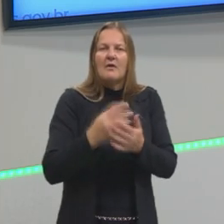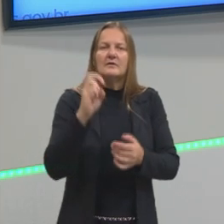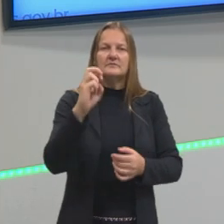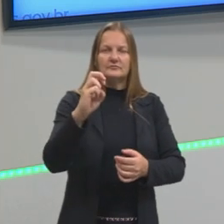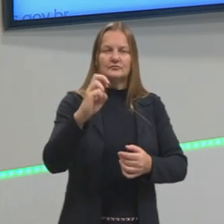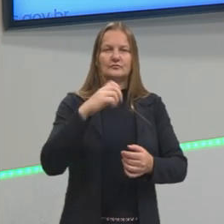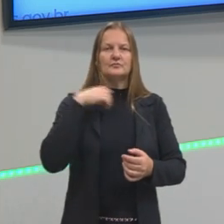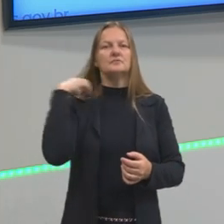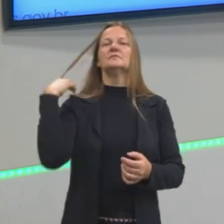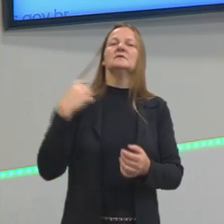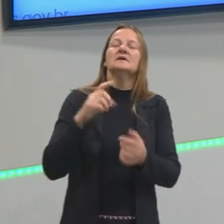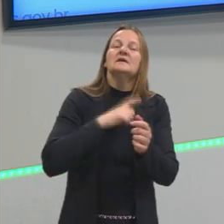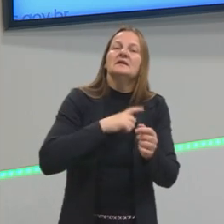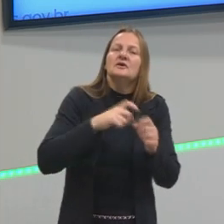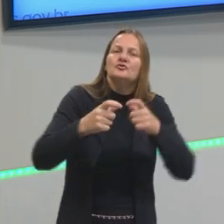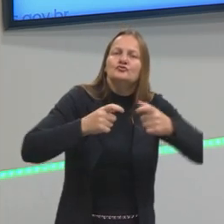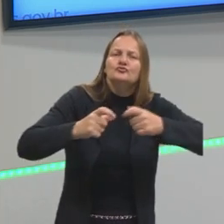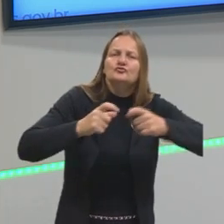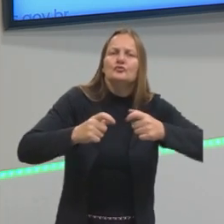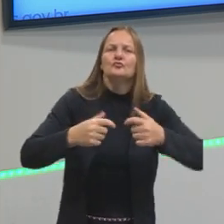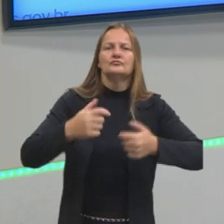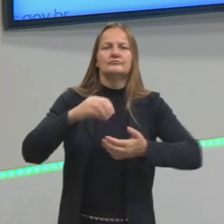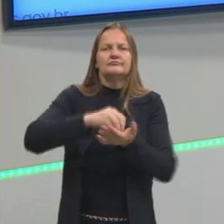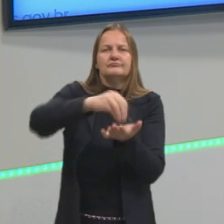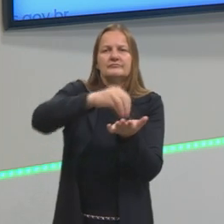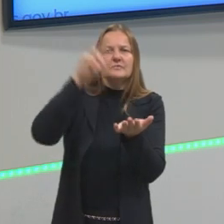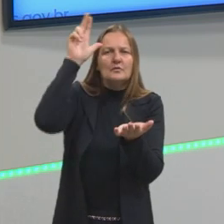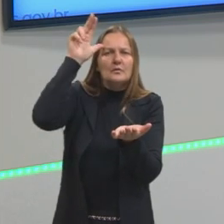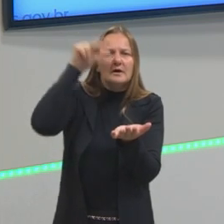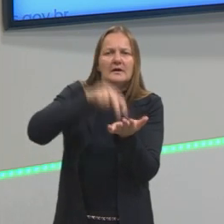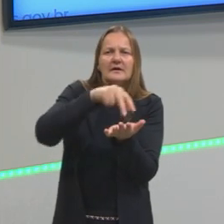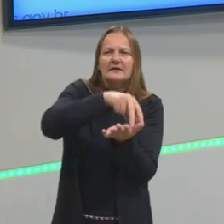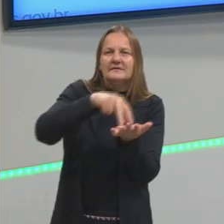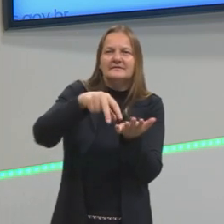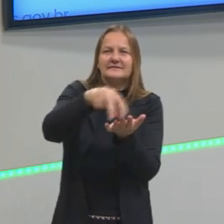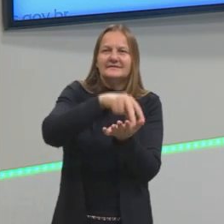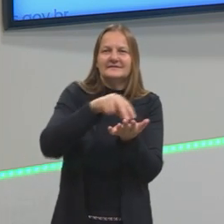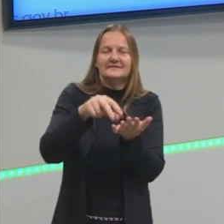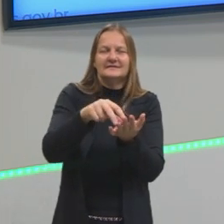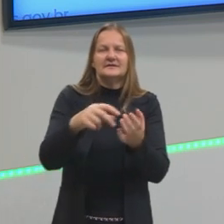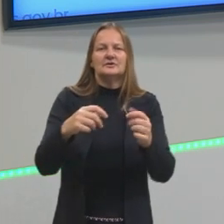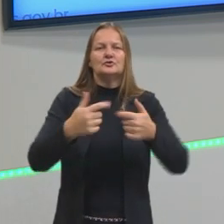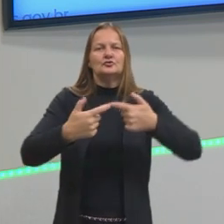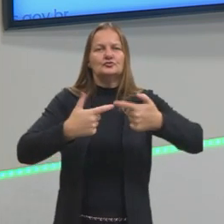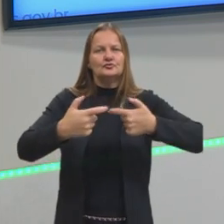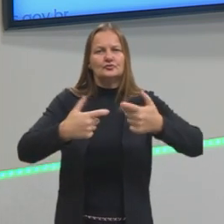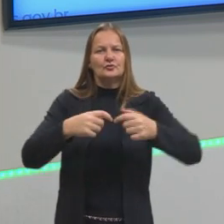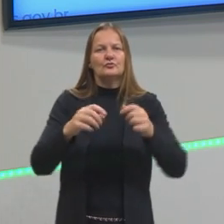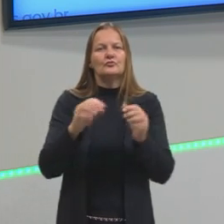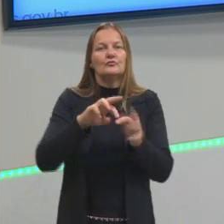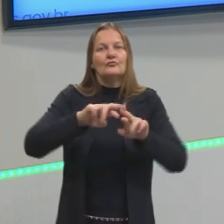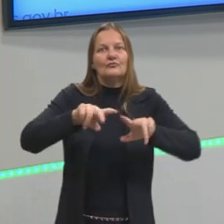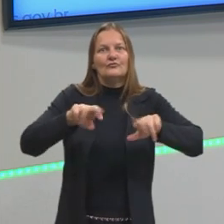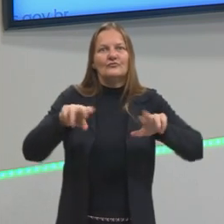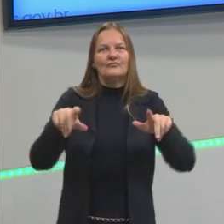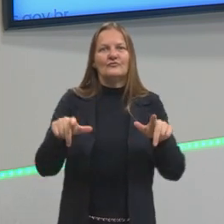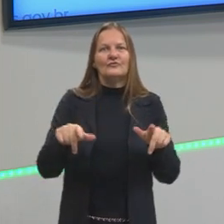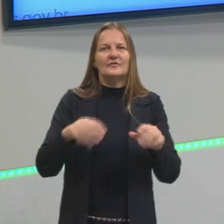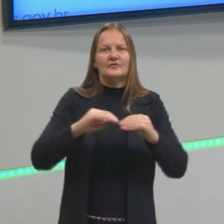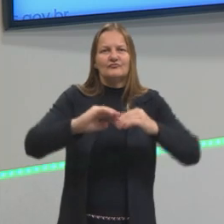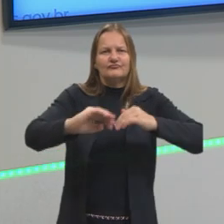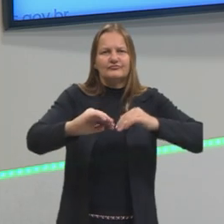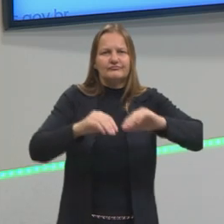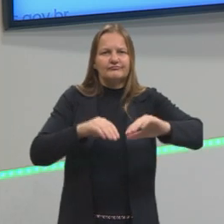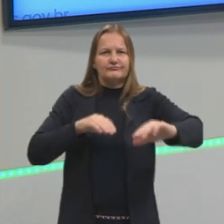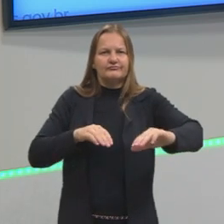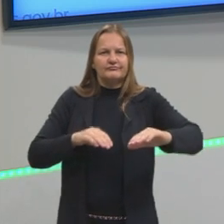falei sobre aquele jogo de xadrez, que eu dei o exemplo de um jogo completo, de um jogo com espaços. Aqui a